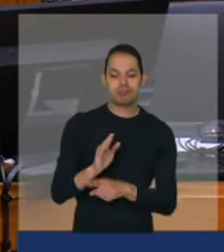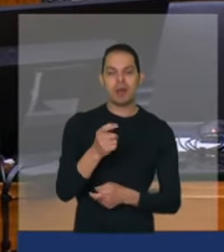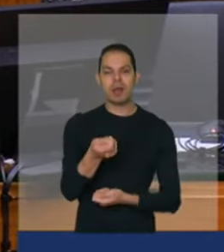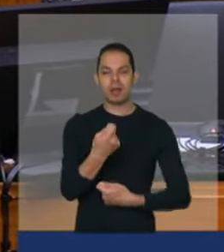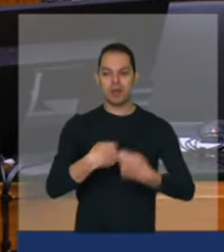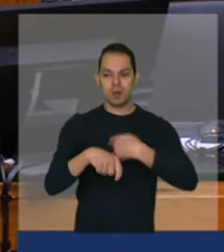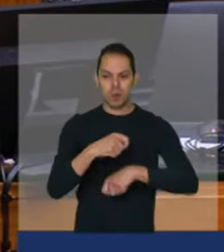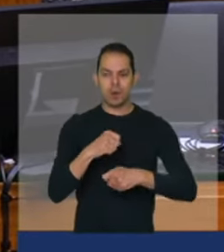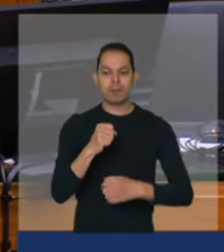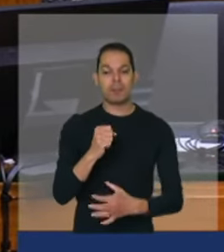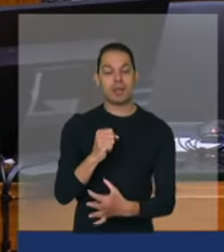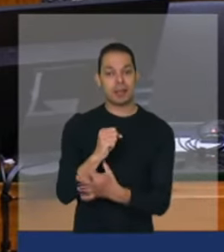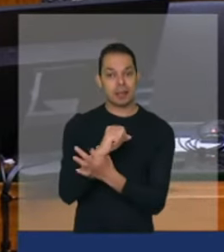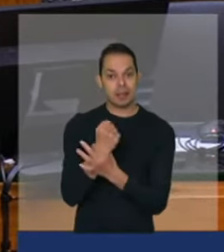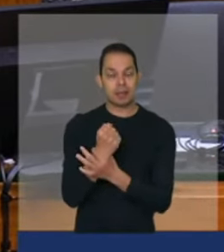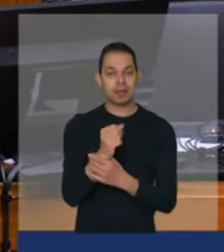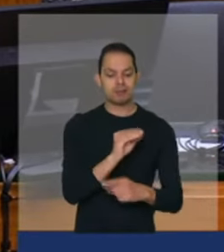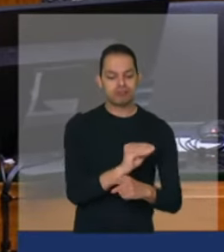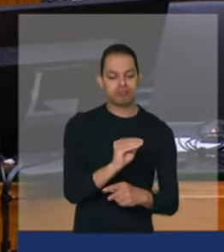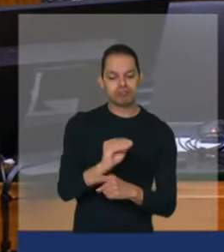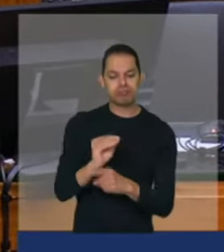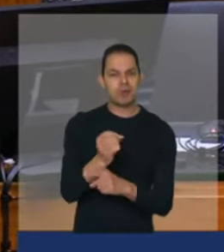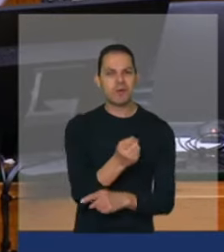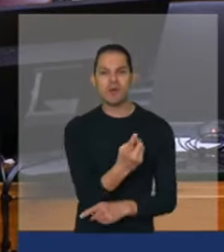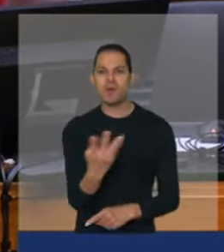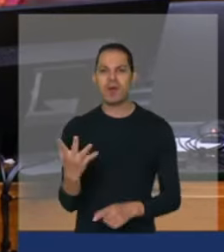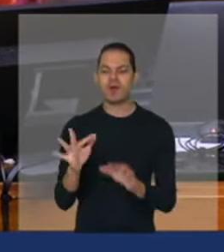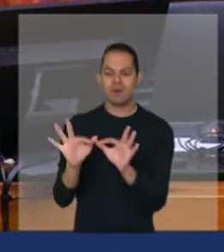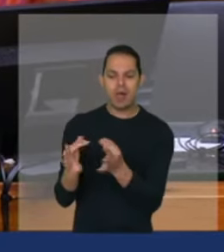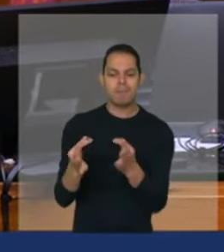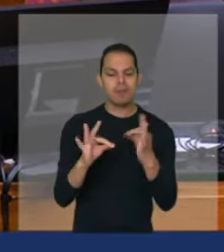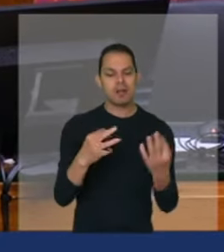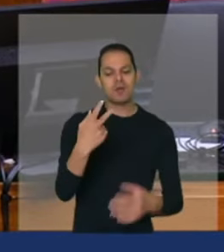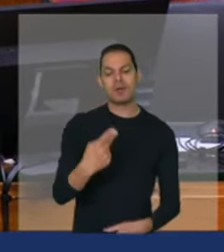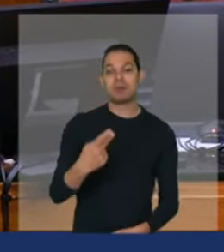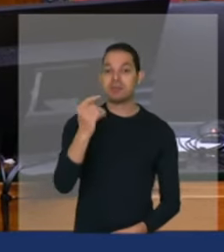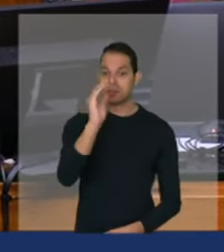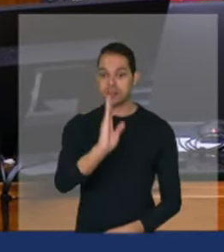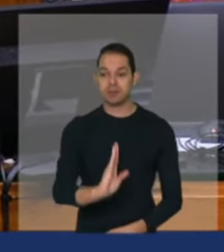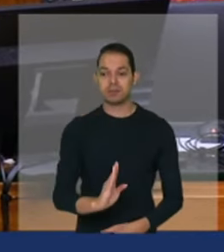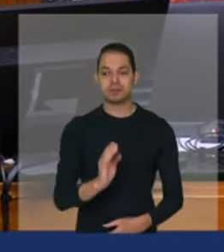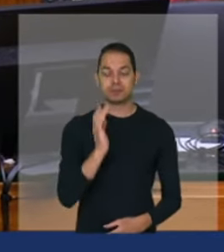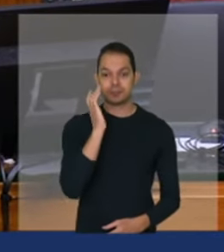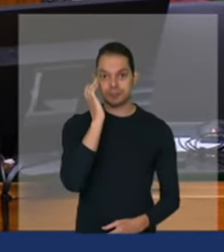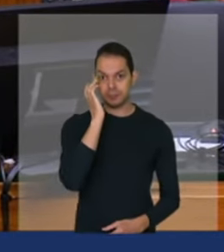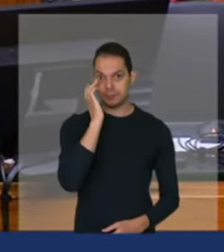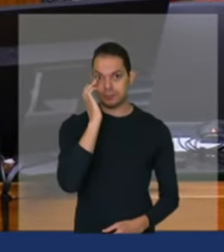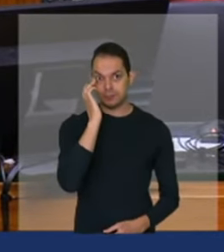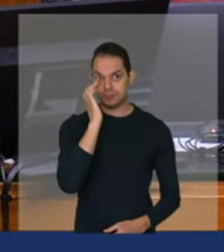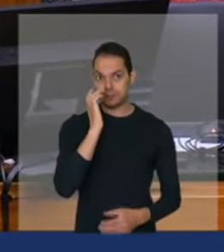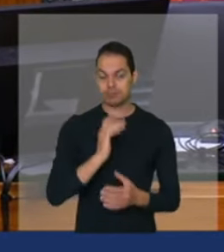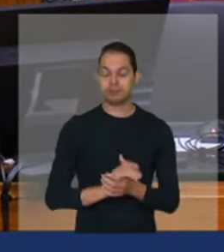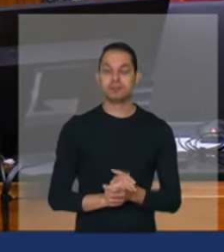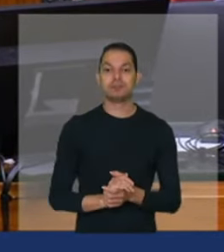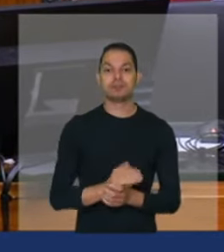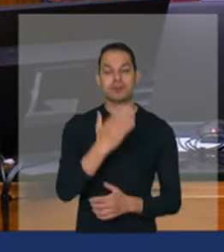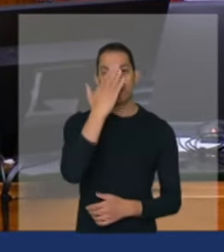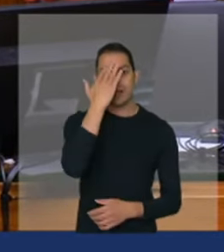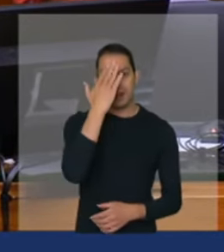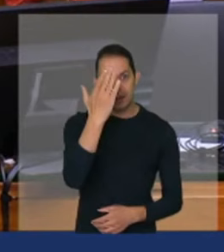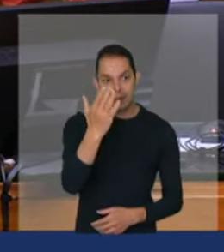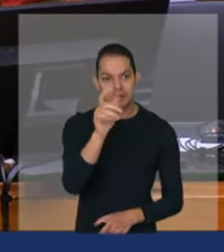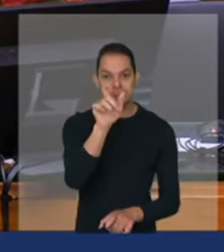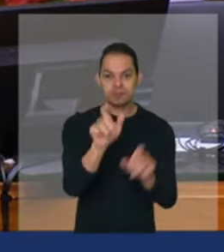garante o sustento de milhares de famílias brasileiras. Inicialmente, agradeço a presença de